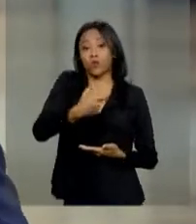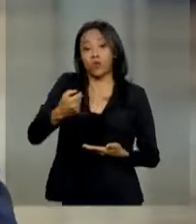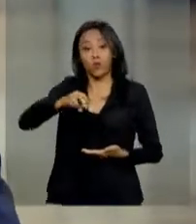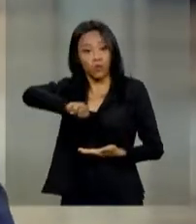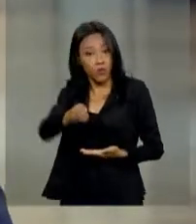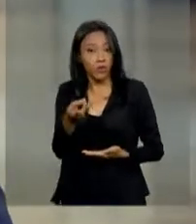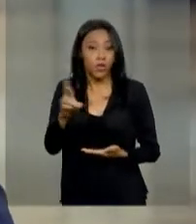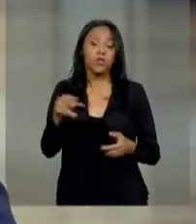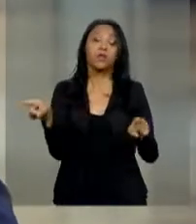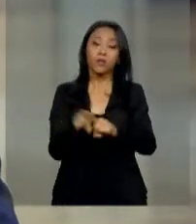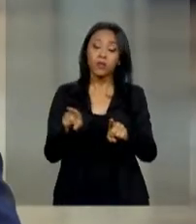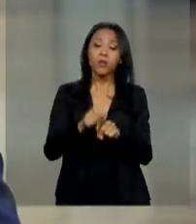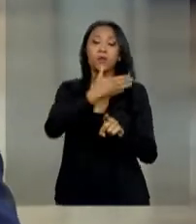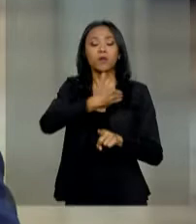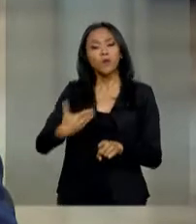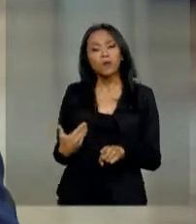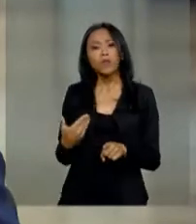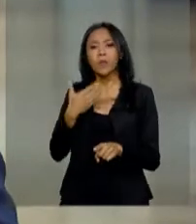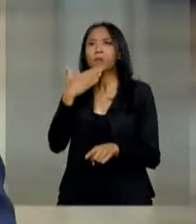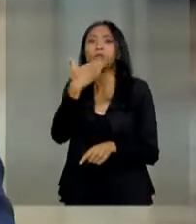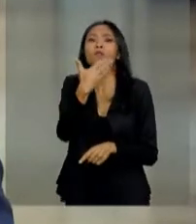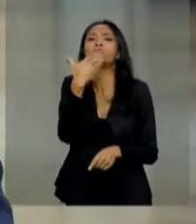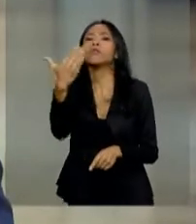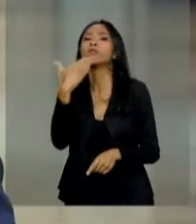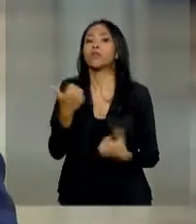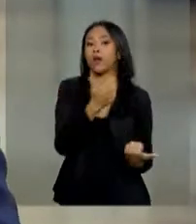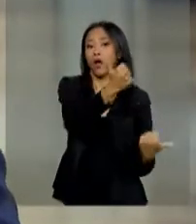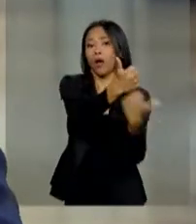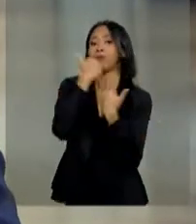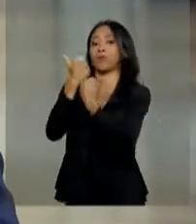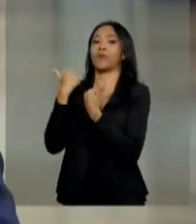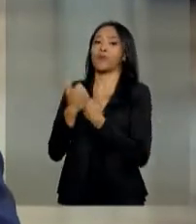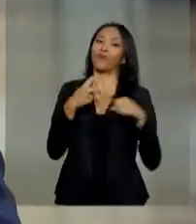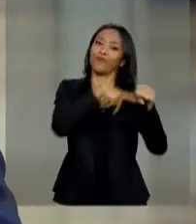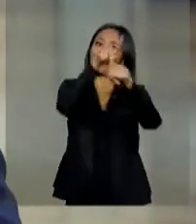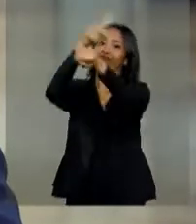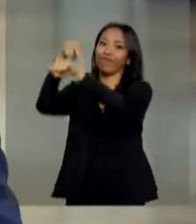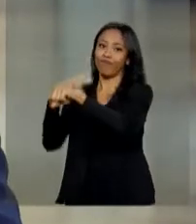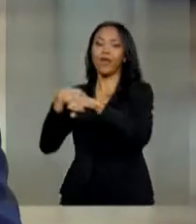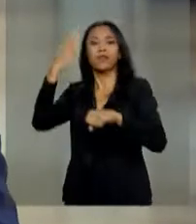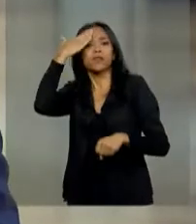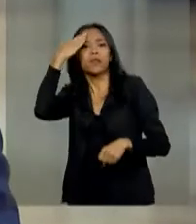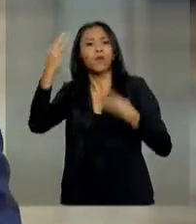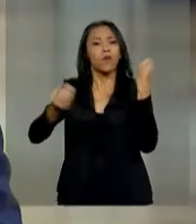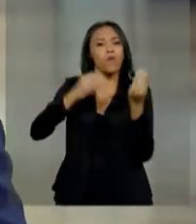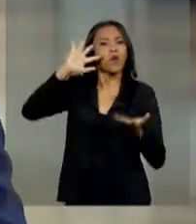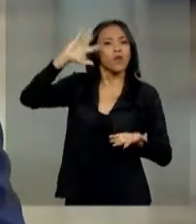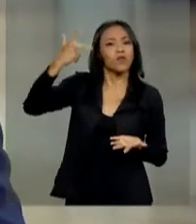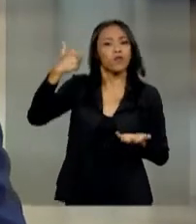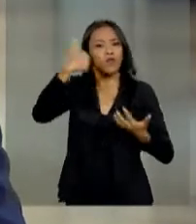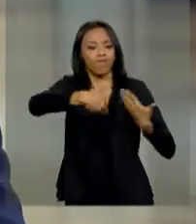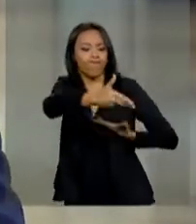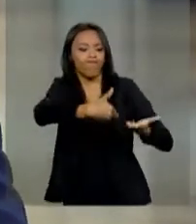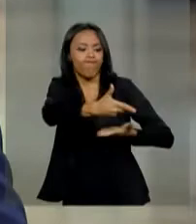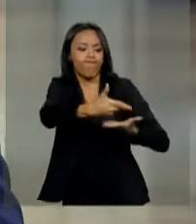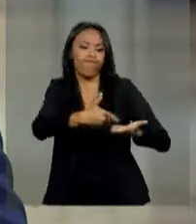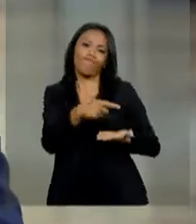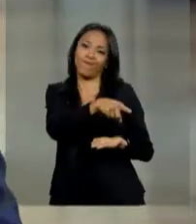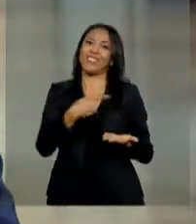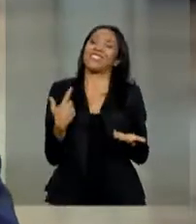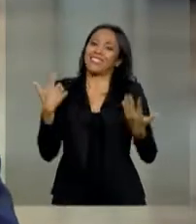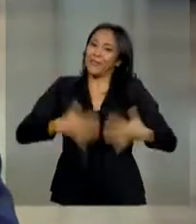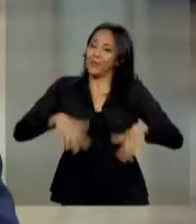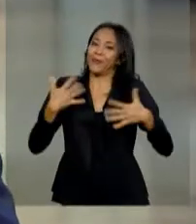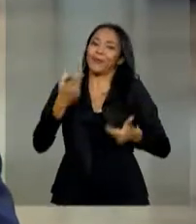também pretende buscar apoio na comunidade internacional para adoção de medidas diplomáticas que solucionem este